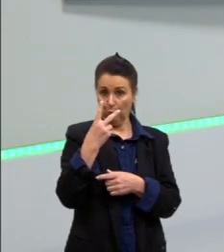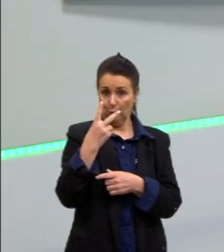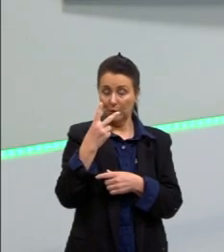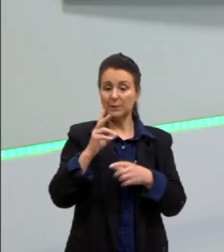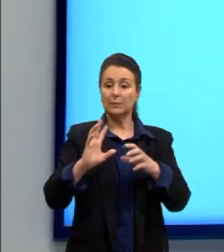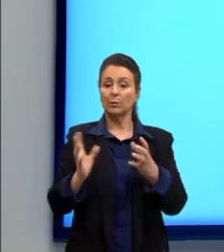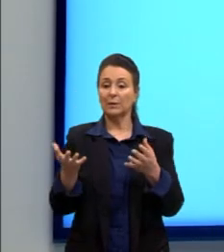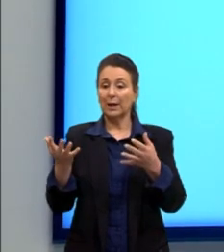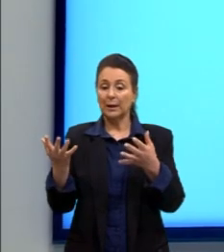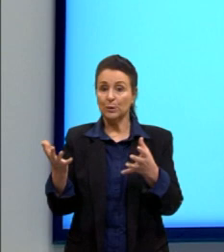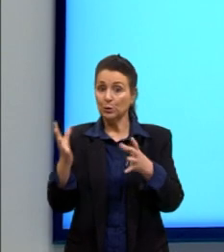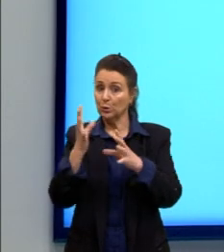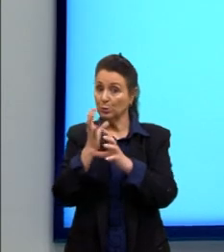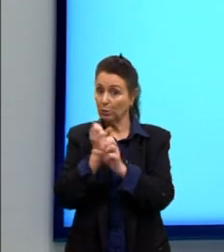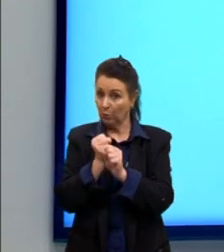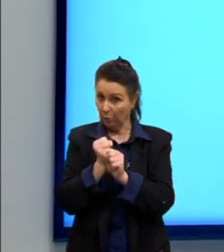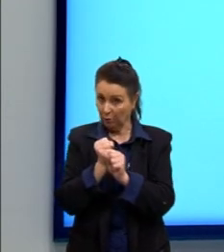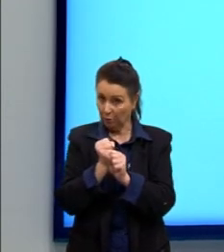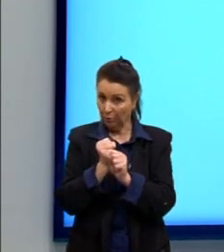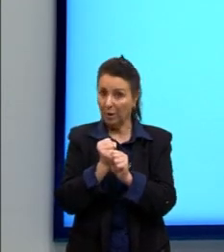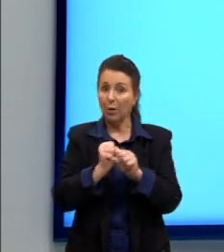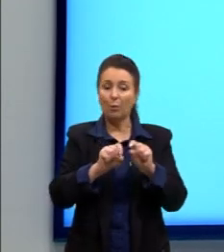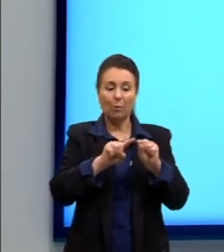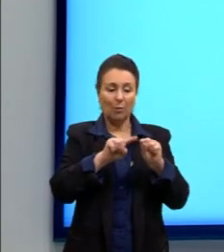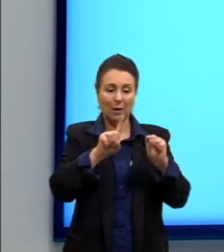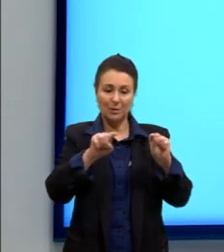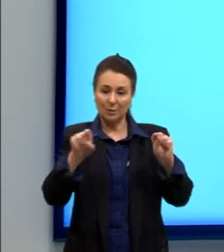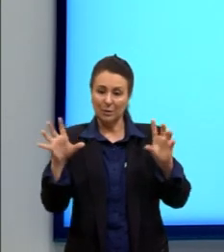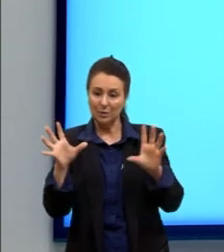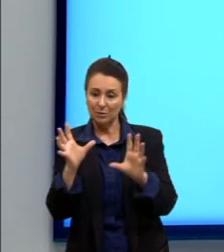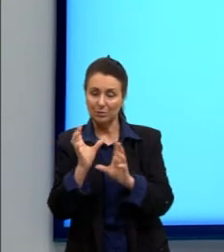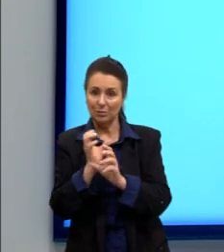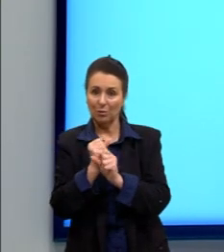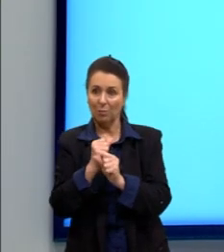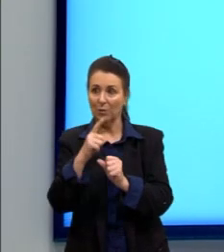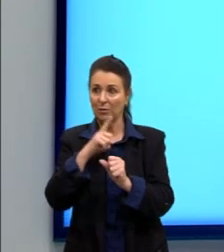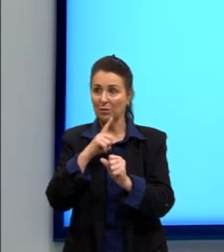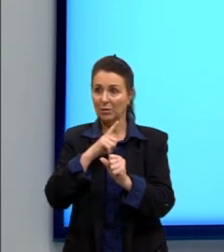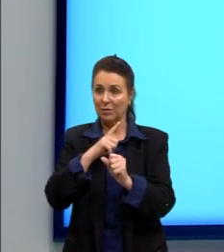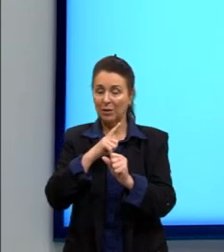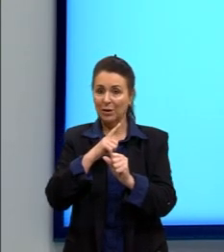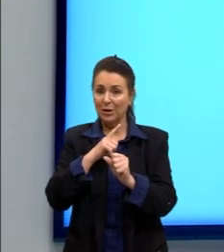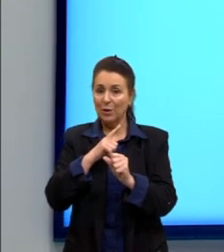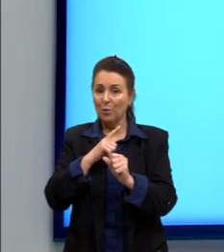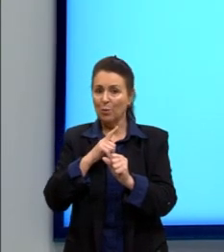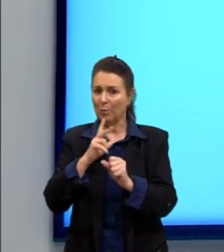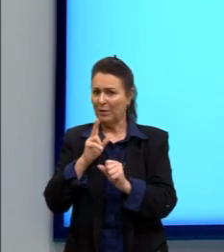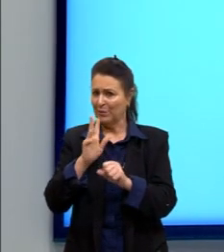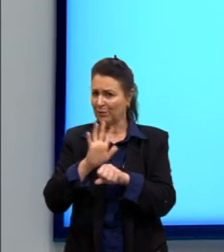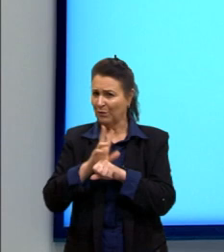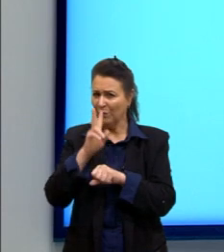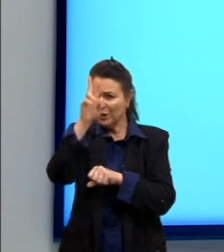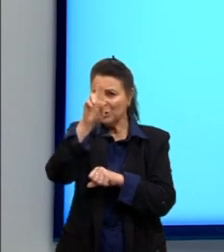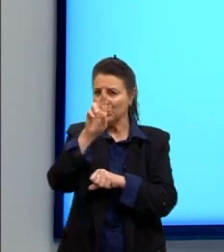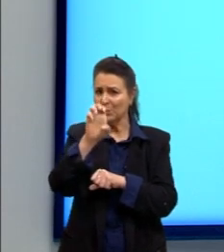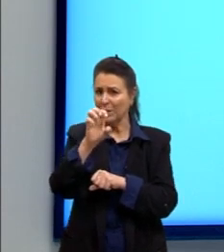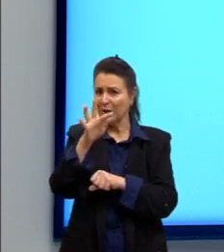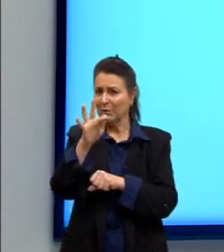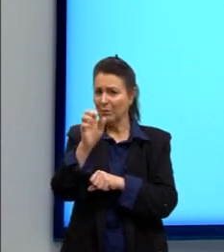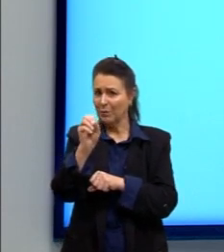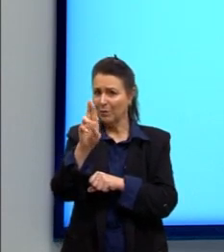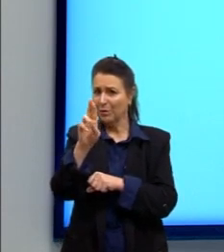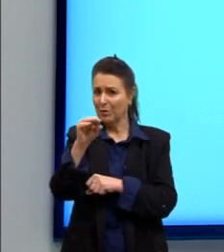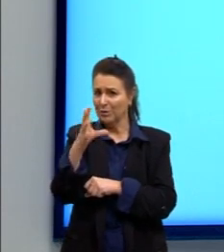somam. Duas ondas que se somam. e a gente vai ter o quê? Um reforço. Uma onda que vai ser